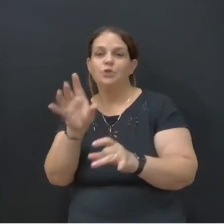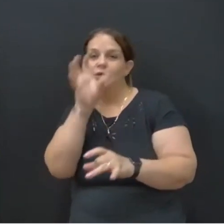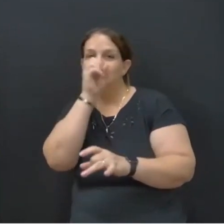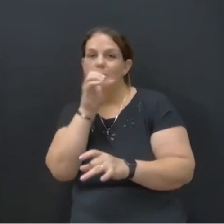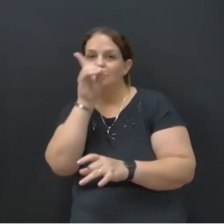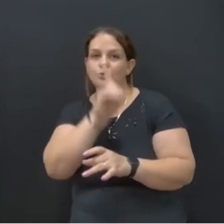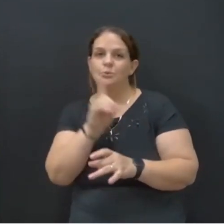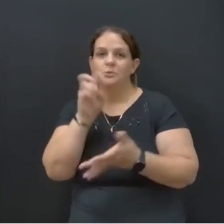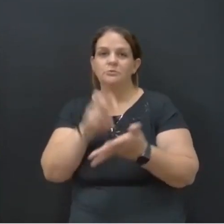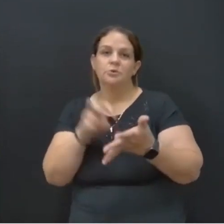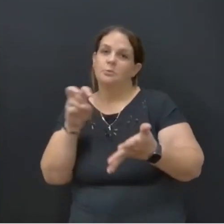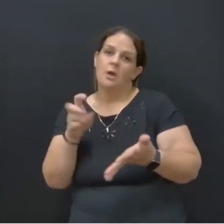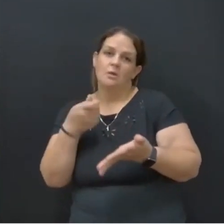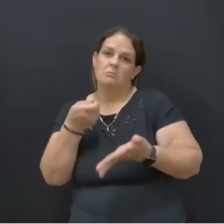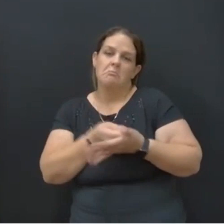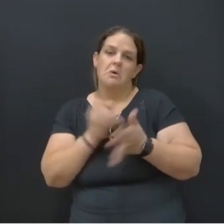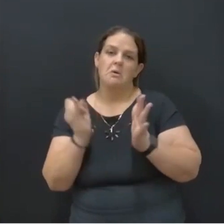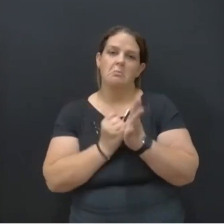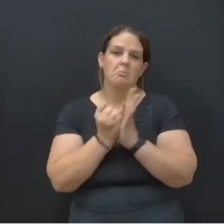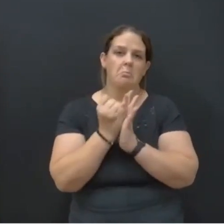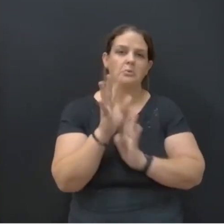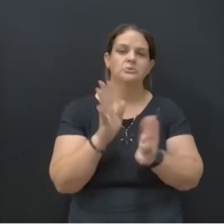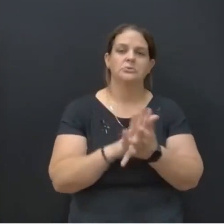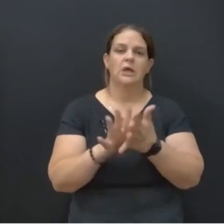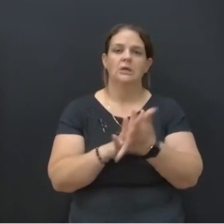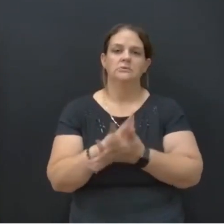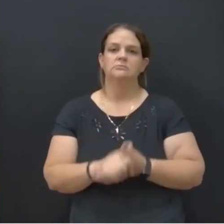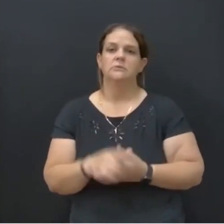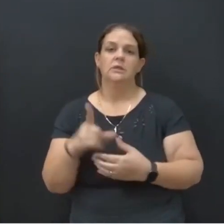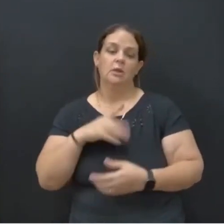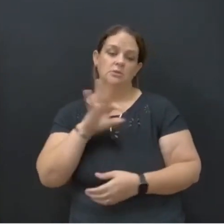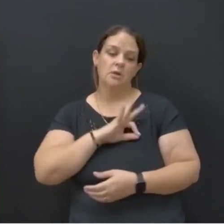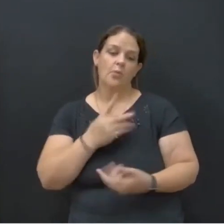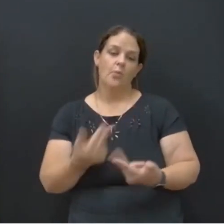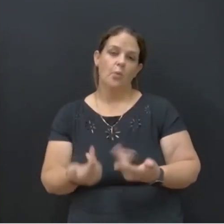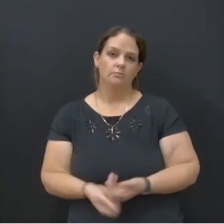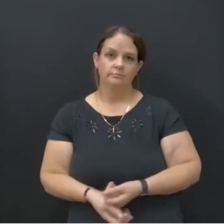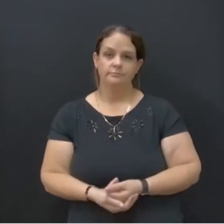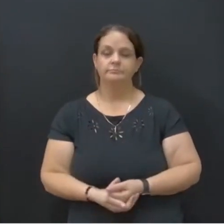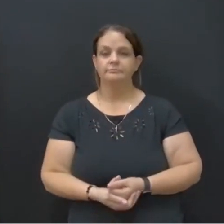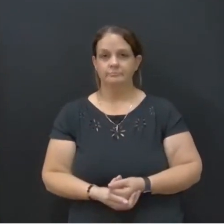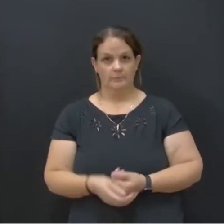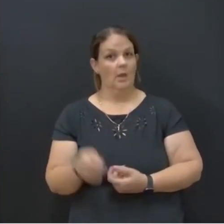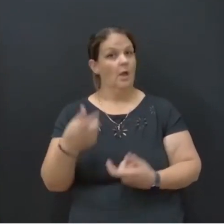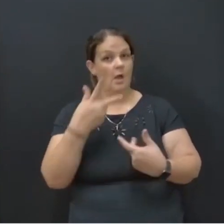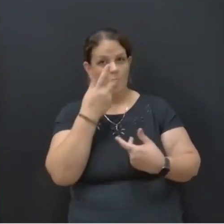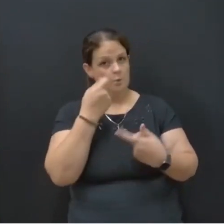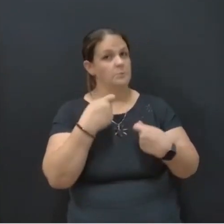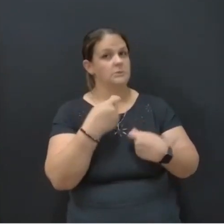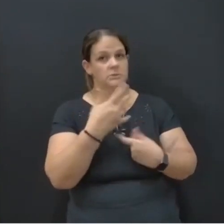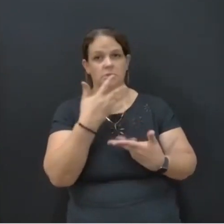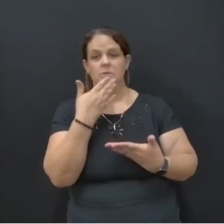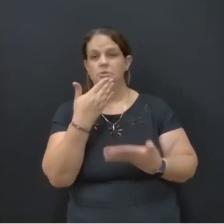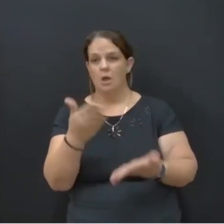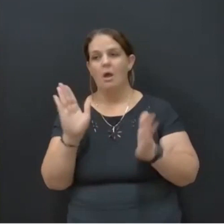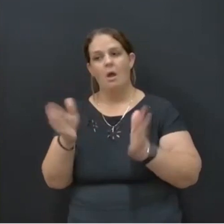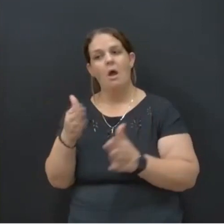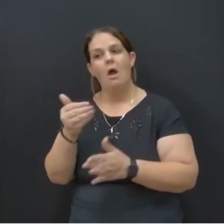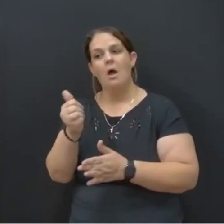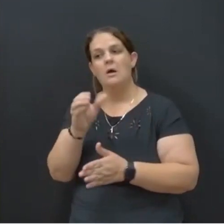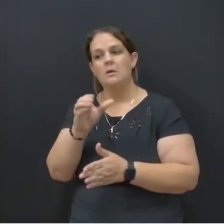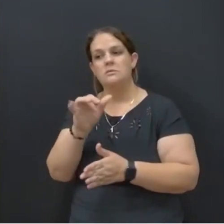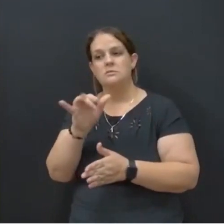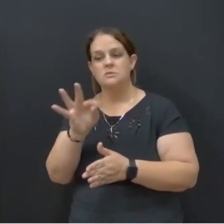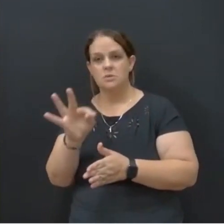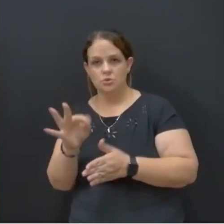domingo de manhã, que daí eu não pago imposto e tenho o salário da mesma forma. Eu acho que tem que haver uma orientação. Fica aqui o pedido já para a Citi começar a